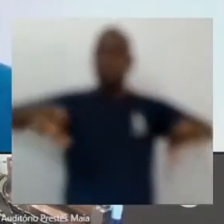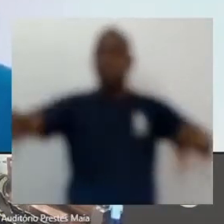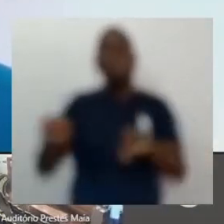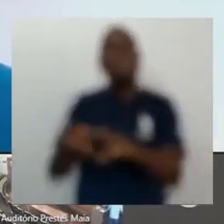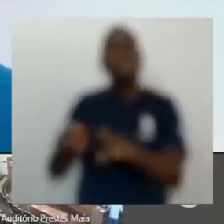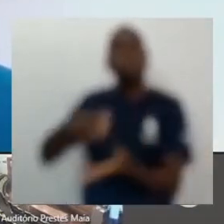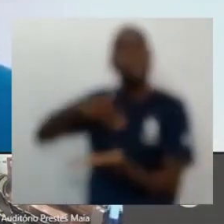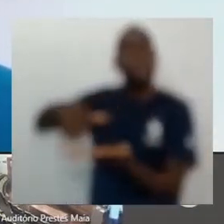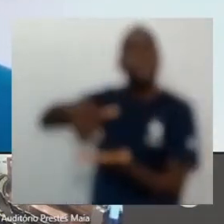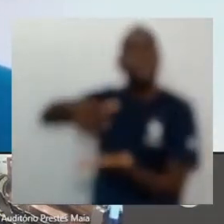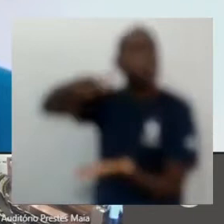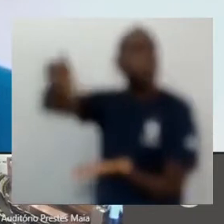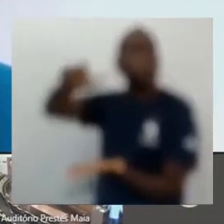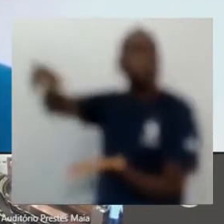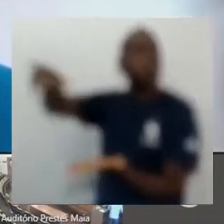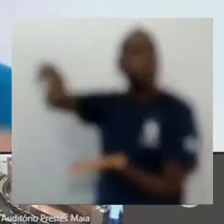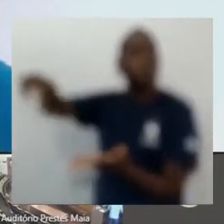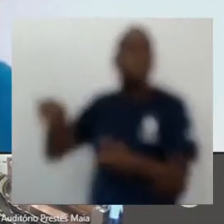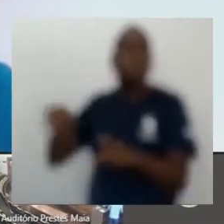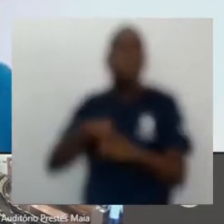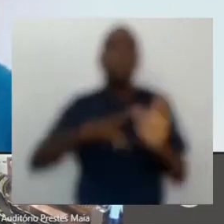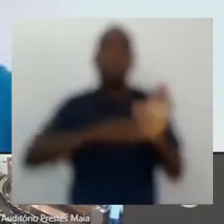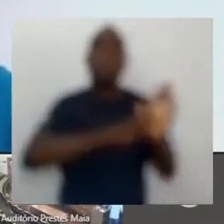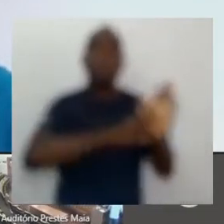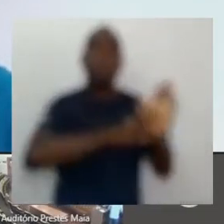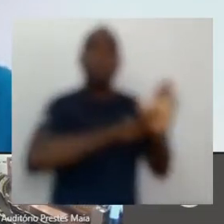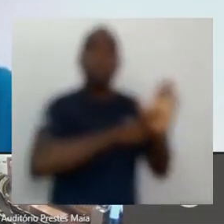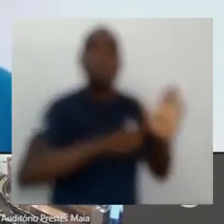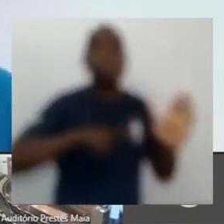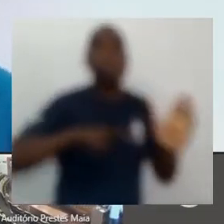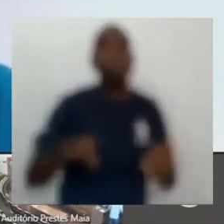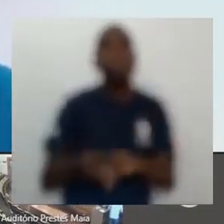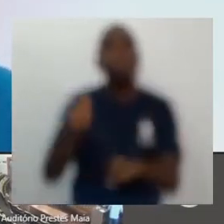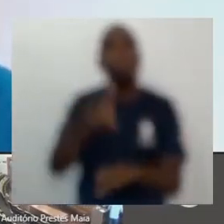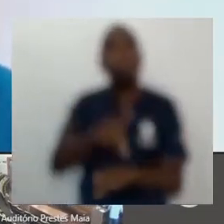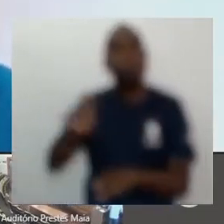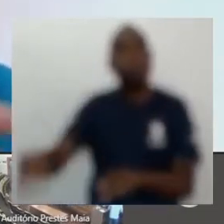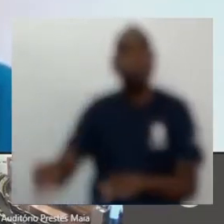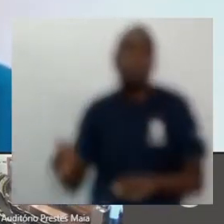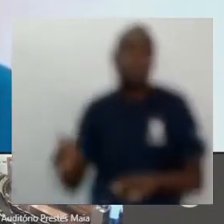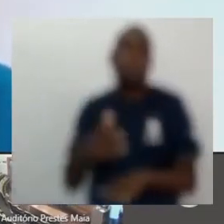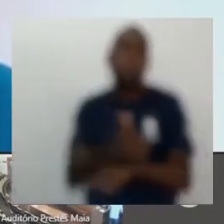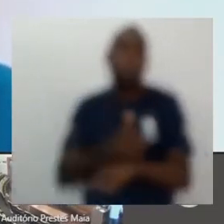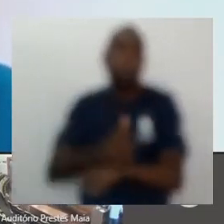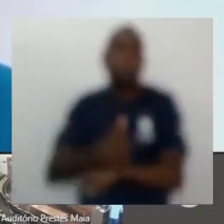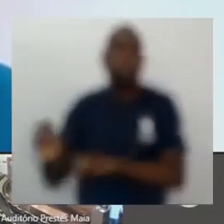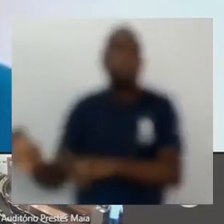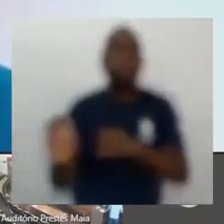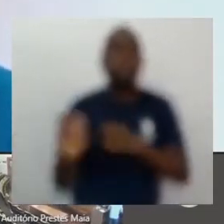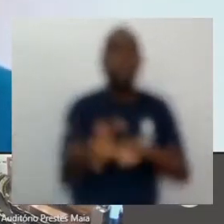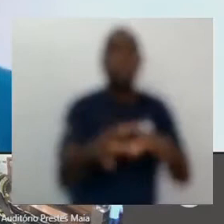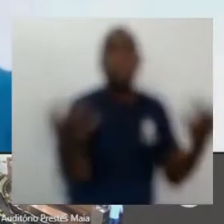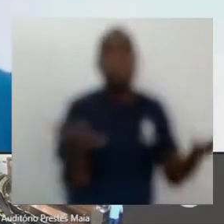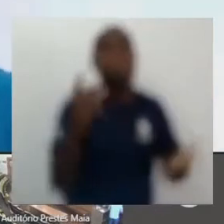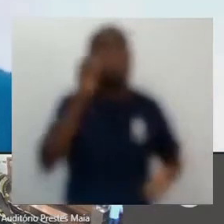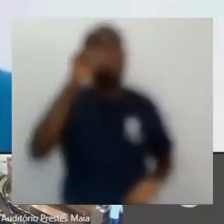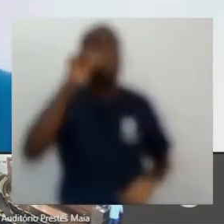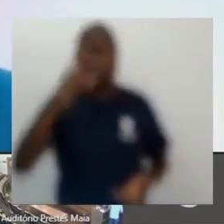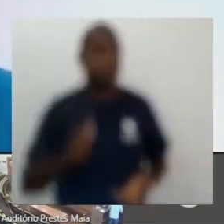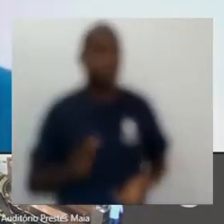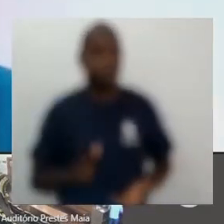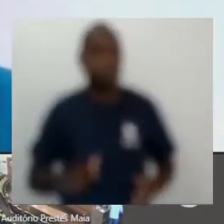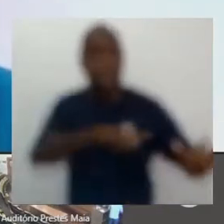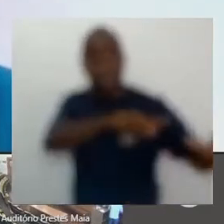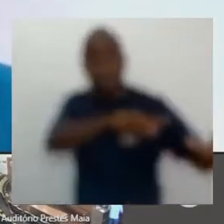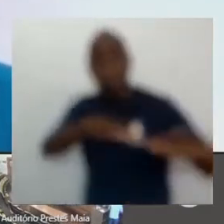secretarias aqui presentes, os colegas dos sindicatos e outros profissionais de educação e do meio cultural. A semana de incentivo